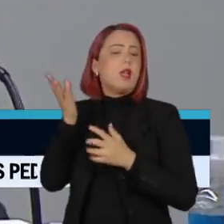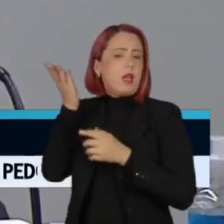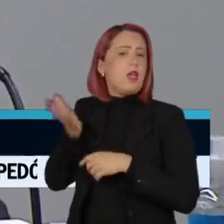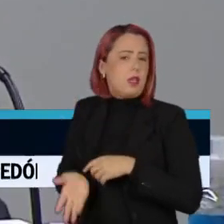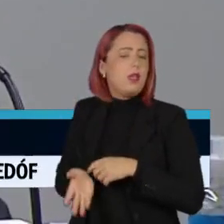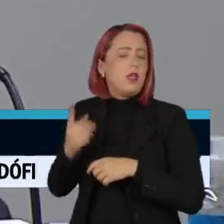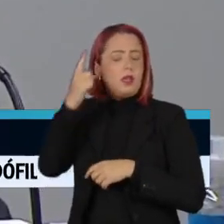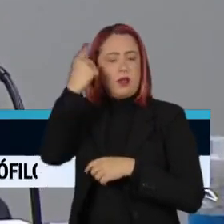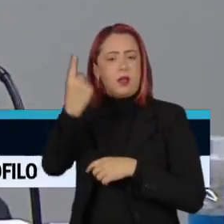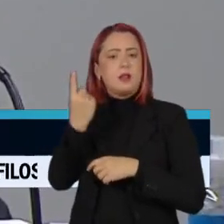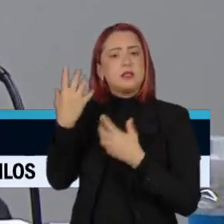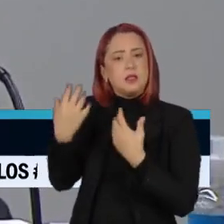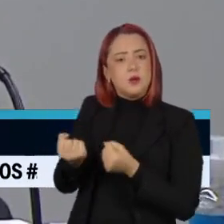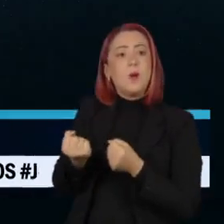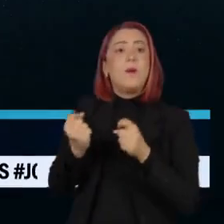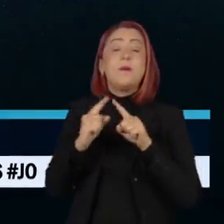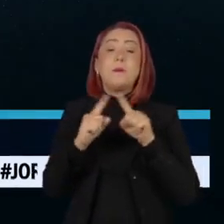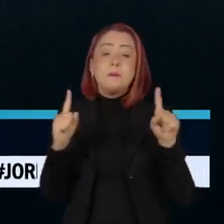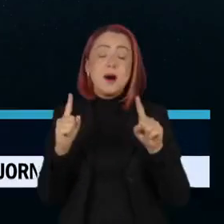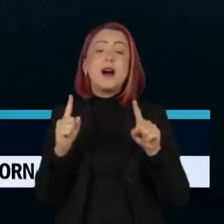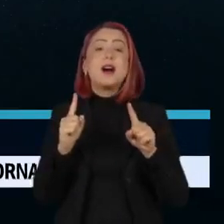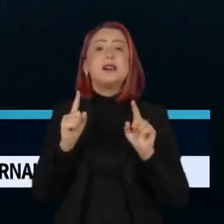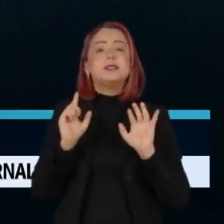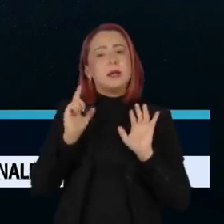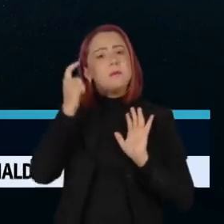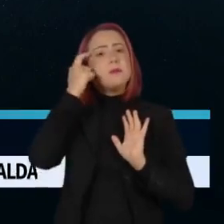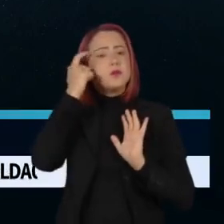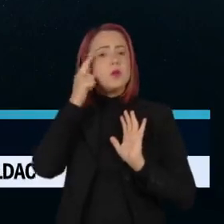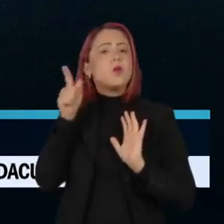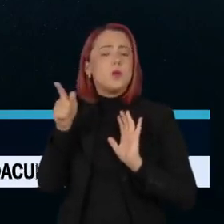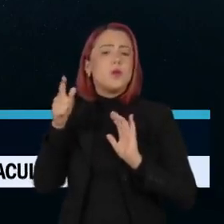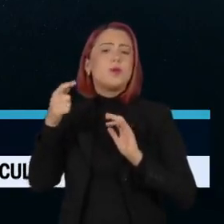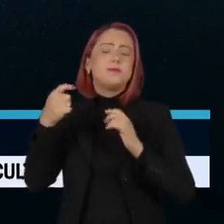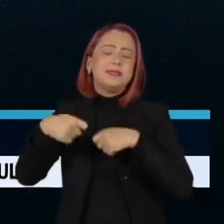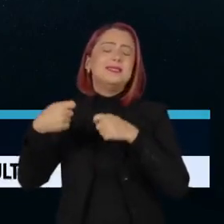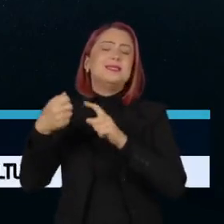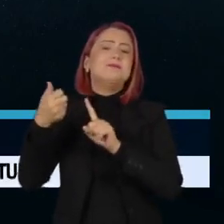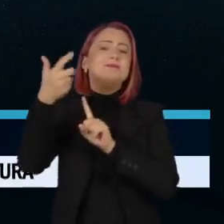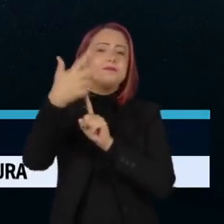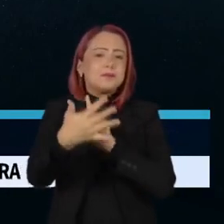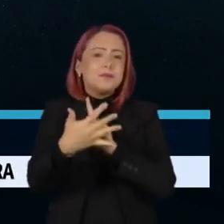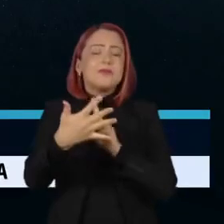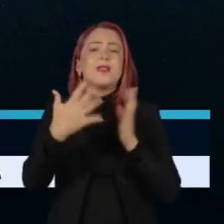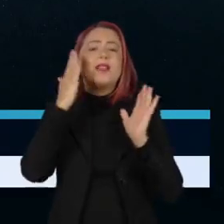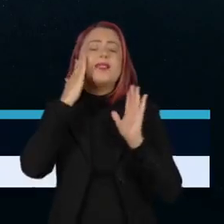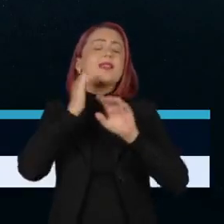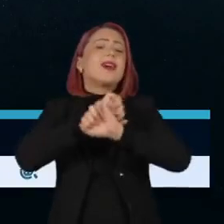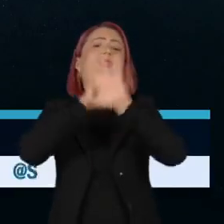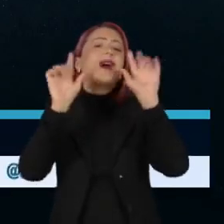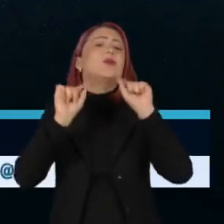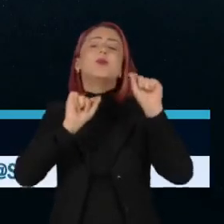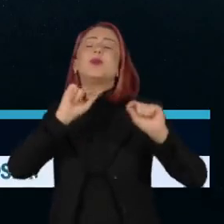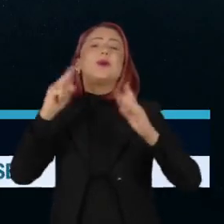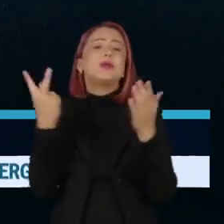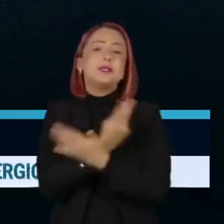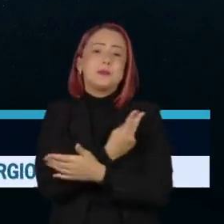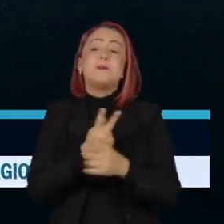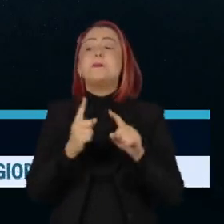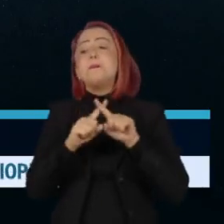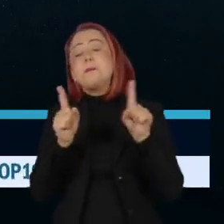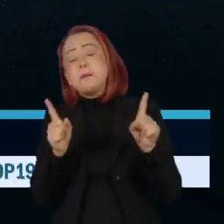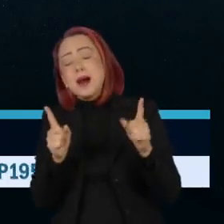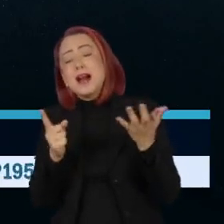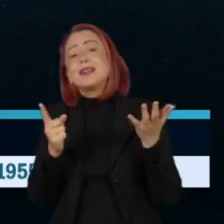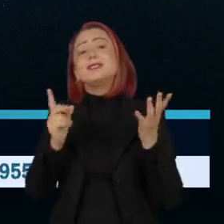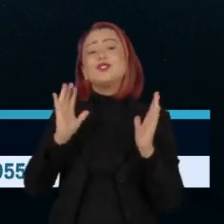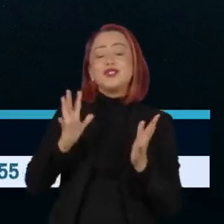PGR, o próprio magistrado considerou que o depoimento é necessário para se esclarecer o assunto. Embora a decisão de Mendes